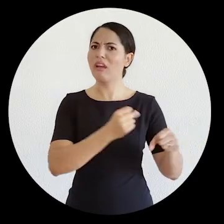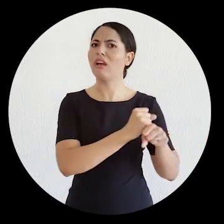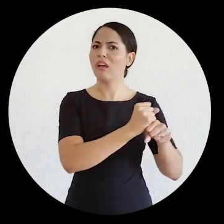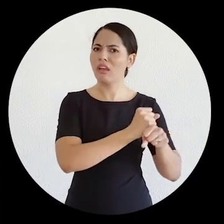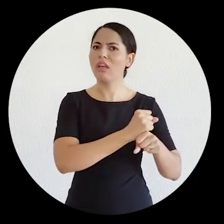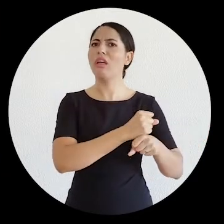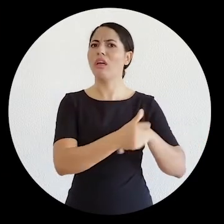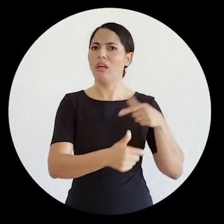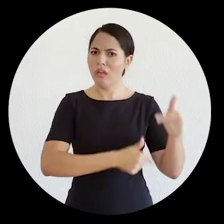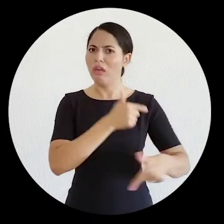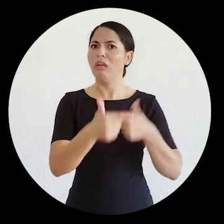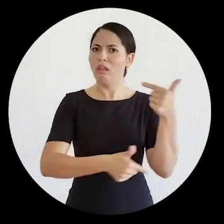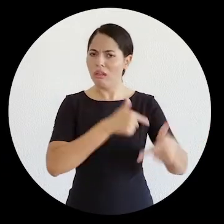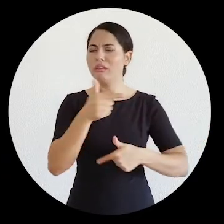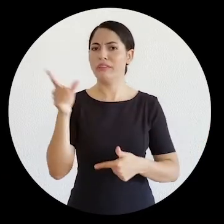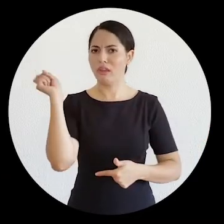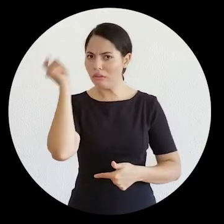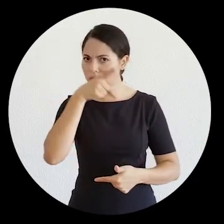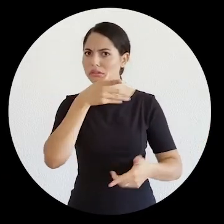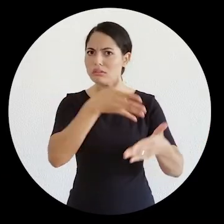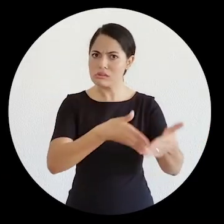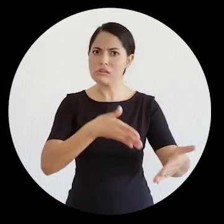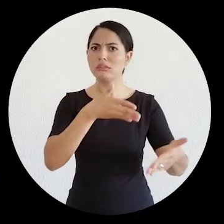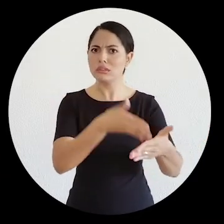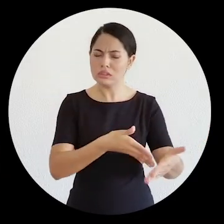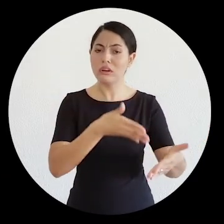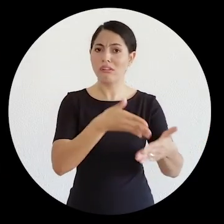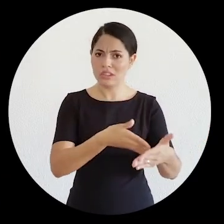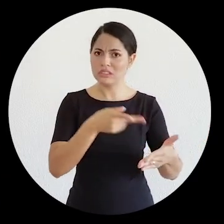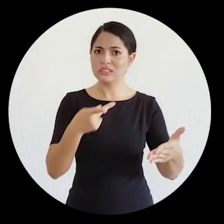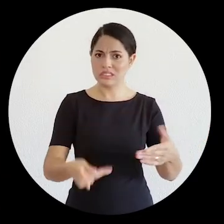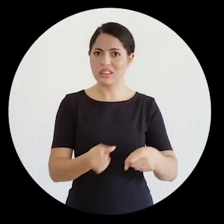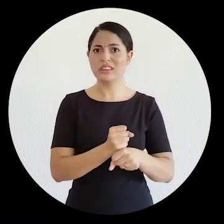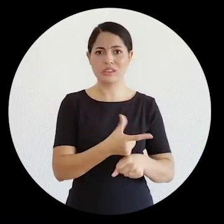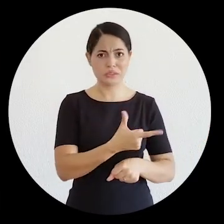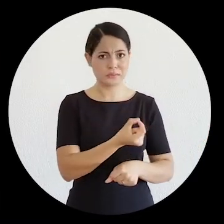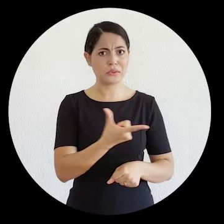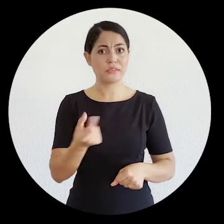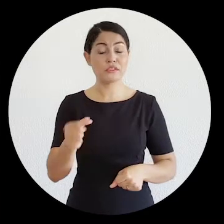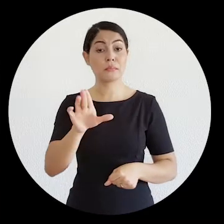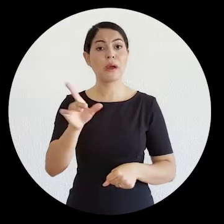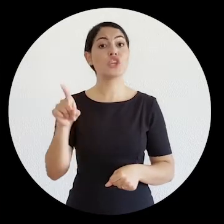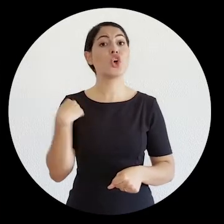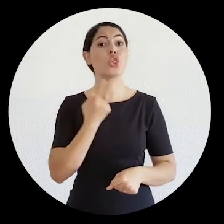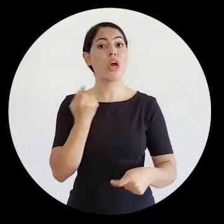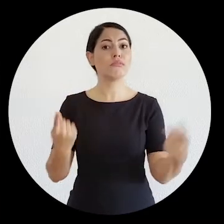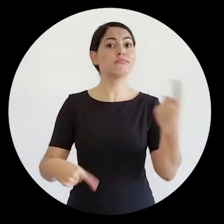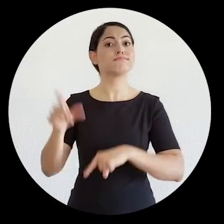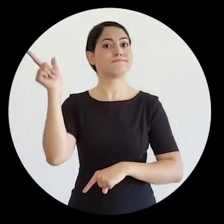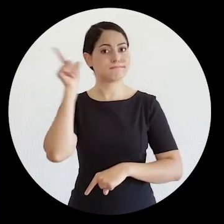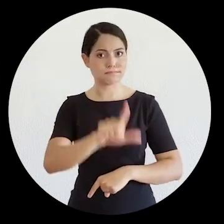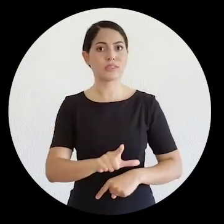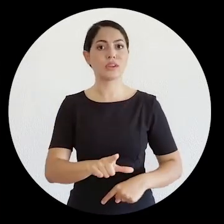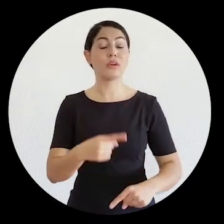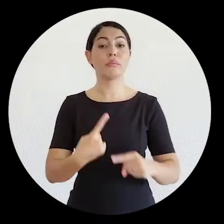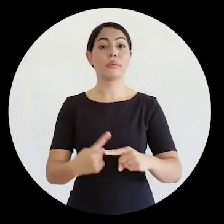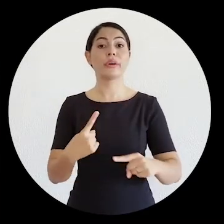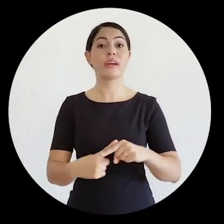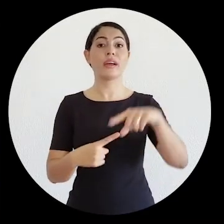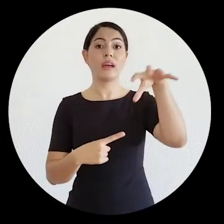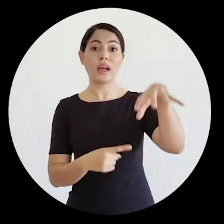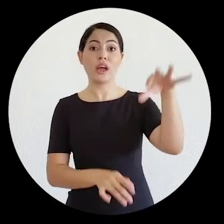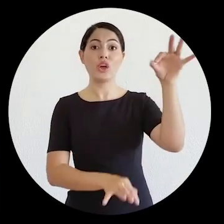de fogo e com todas as dificuldades conseguimos superar esse teste de fogo sem permitir que o